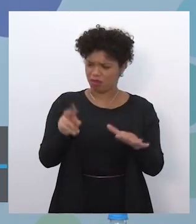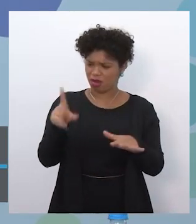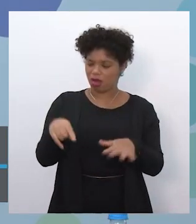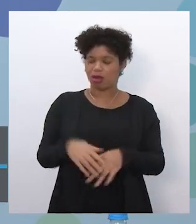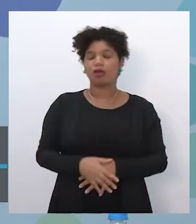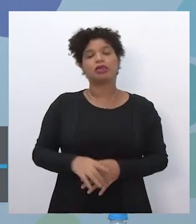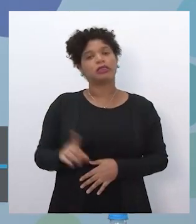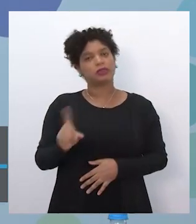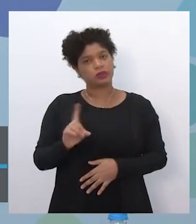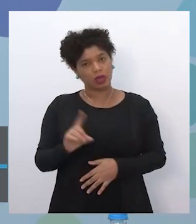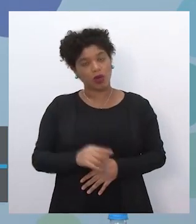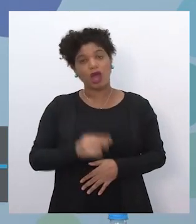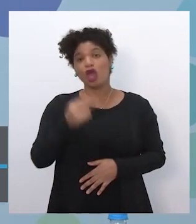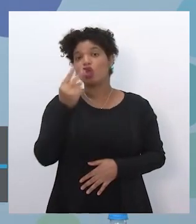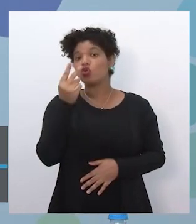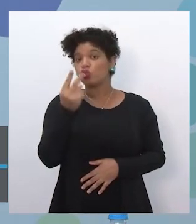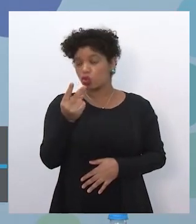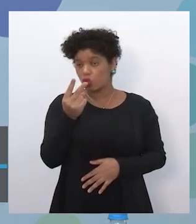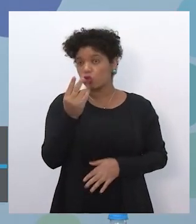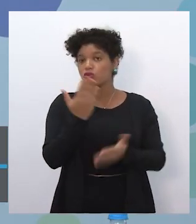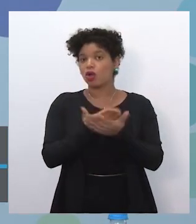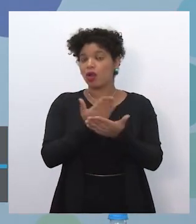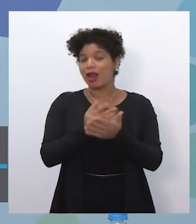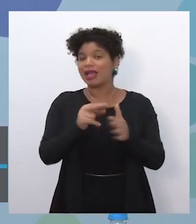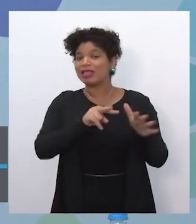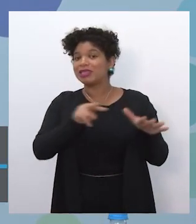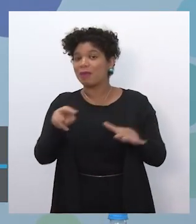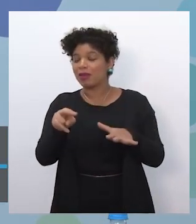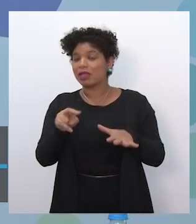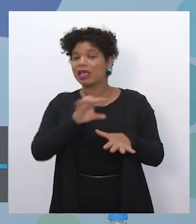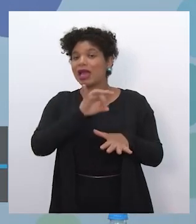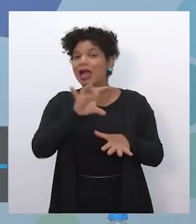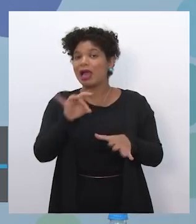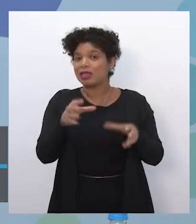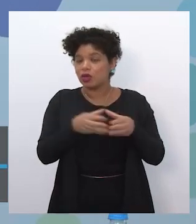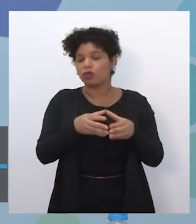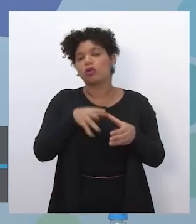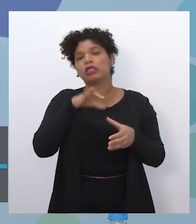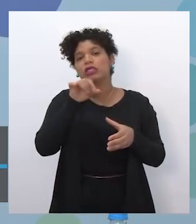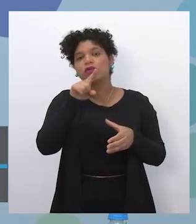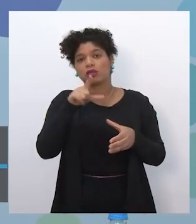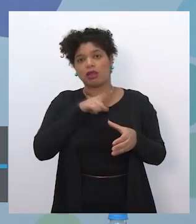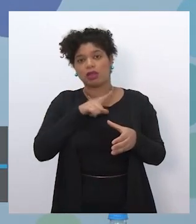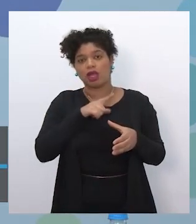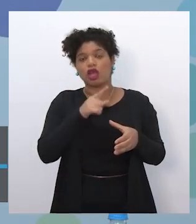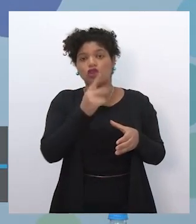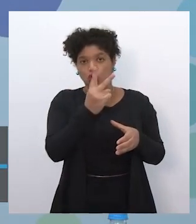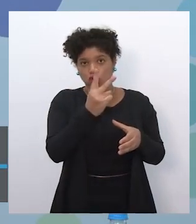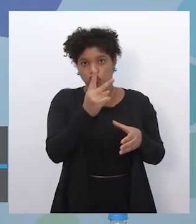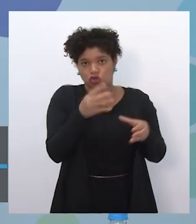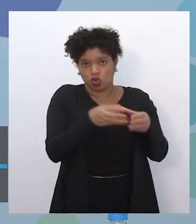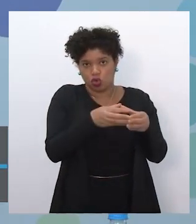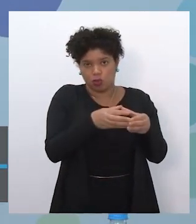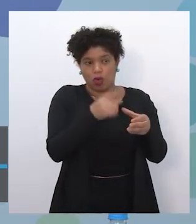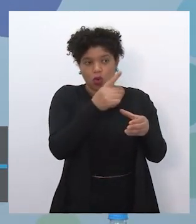claro, são duas aulas semanais por grupo, então se você tiver dois grupos, são quatro aulas semanais por